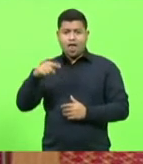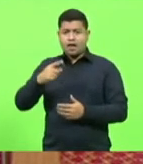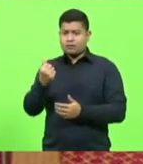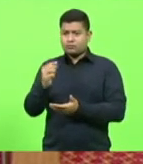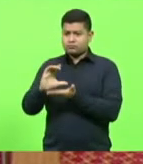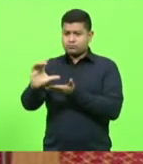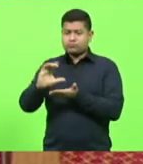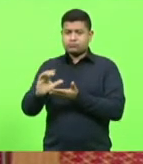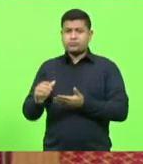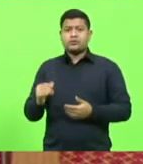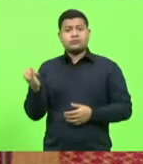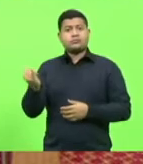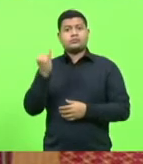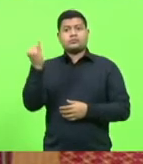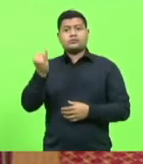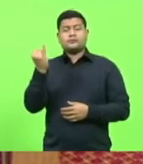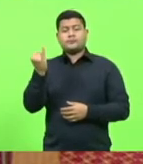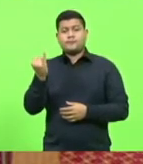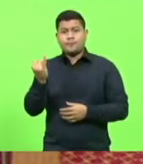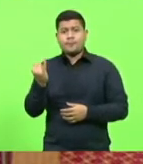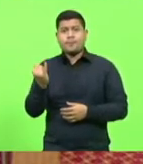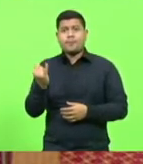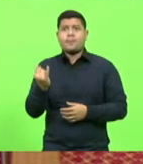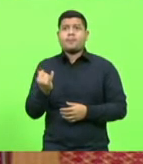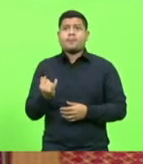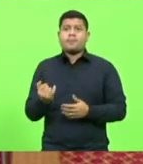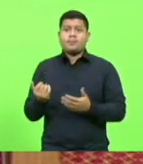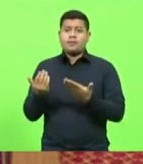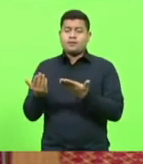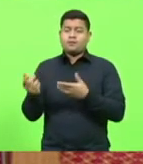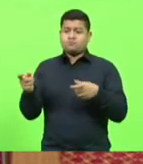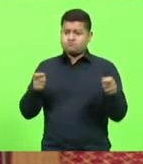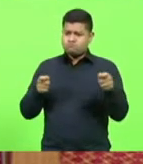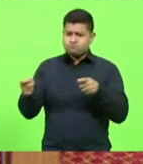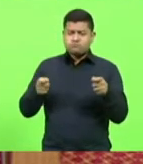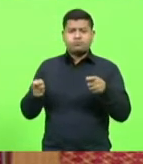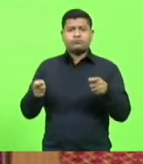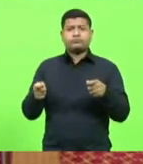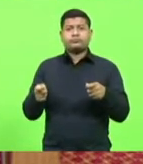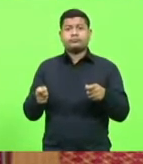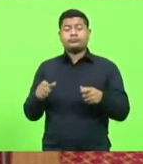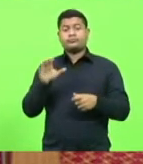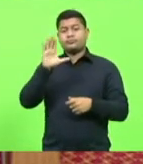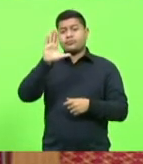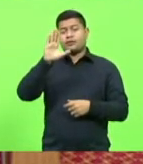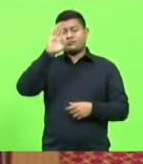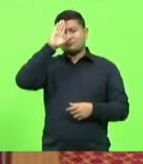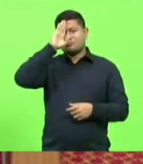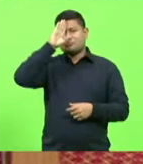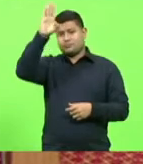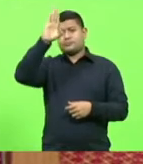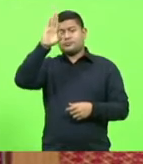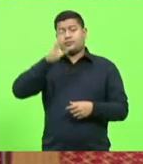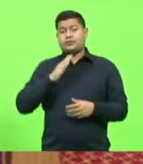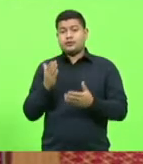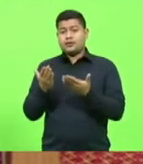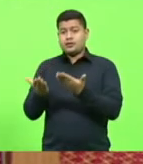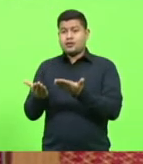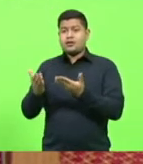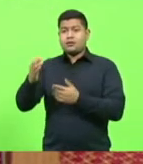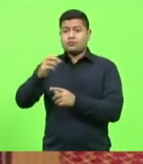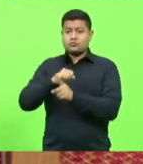é muito importante pelo caráter econômico, mas principalmente pelo caráter